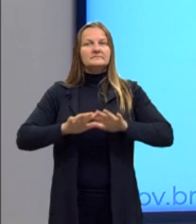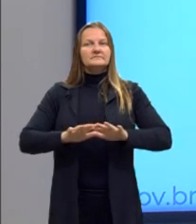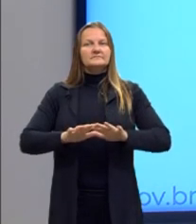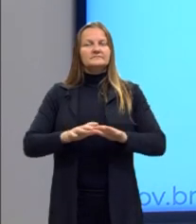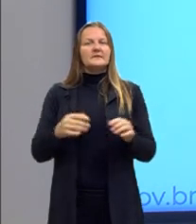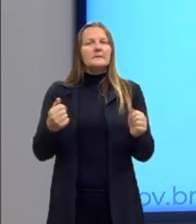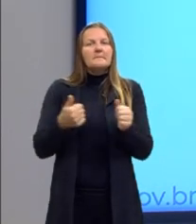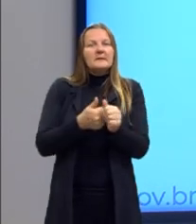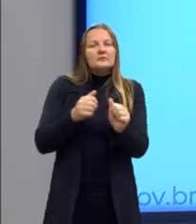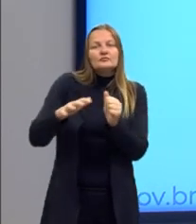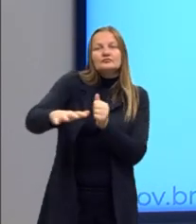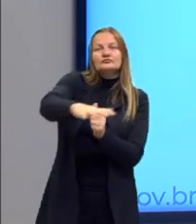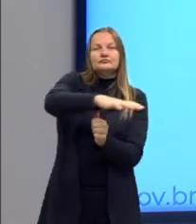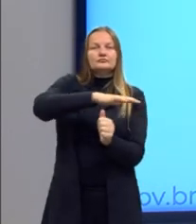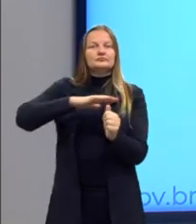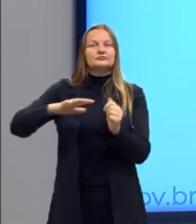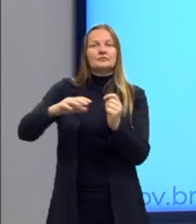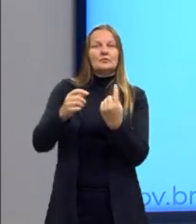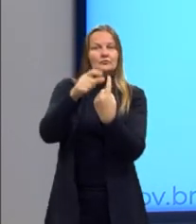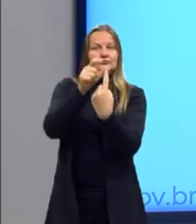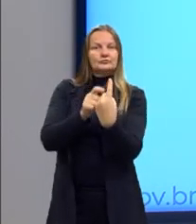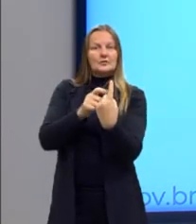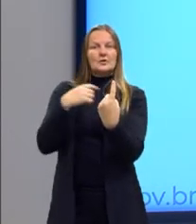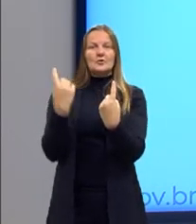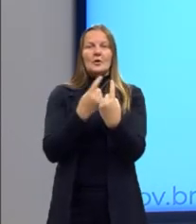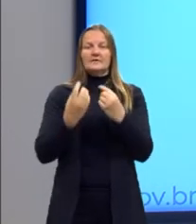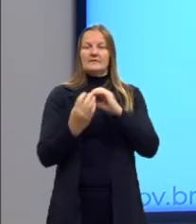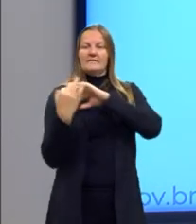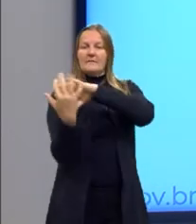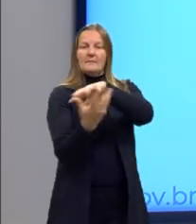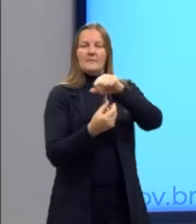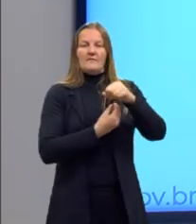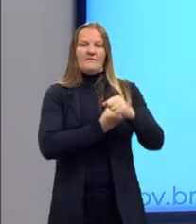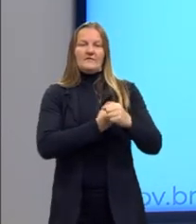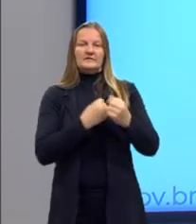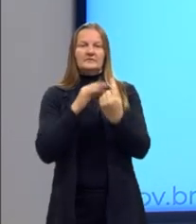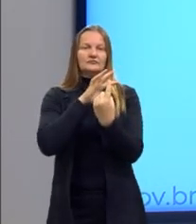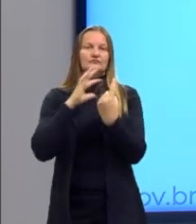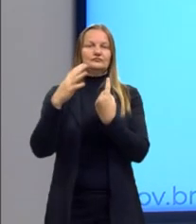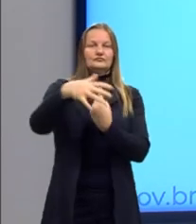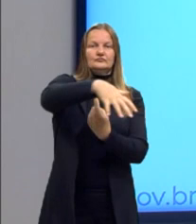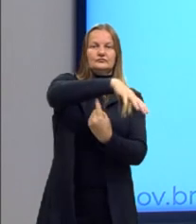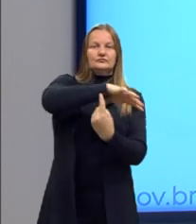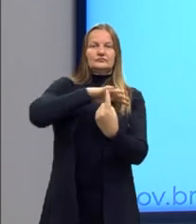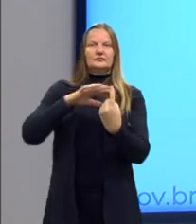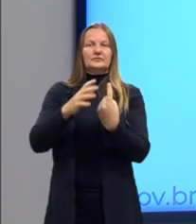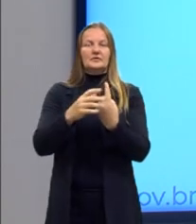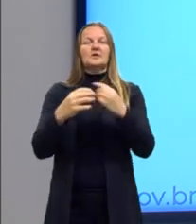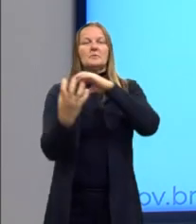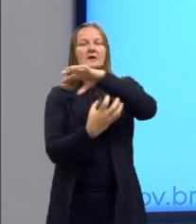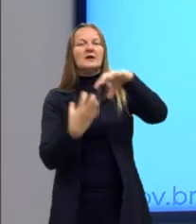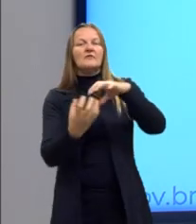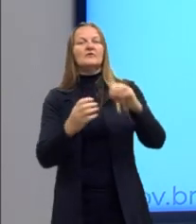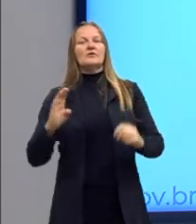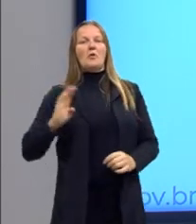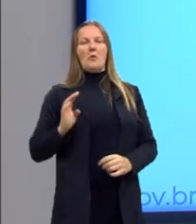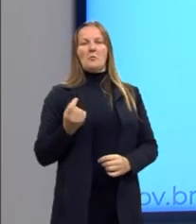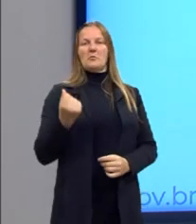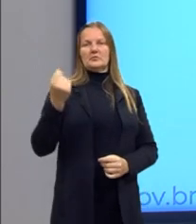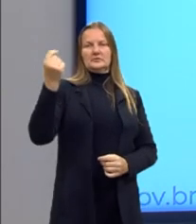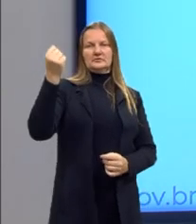ao nosso redor, está no nosso mundo, no mundo da vida. E, claro, tudo isso impulsionado pelas revoluções burguesas.